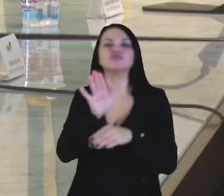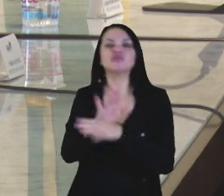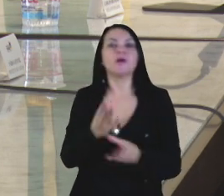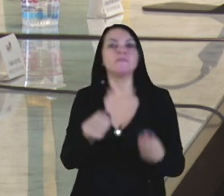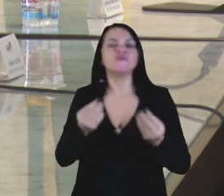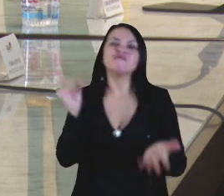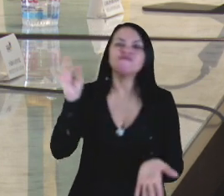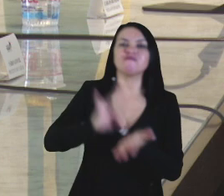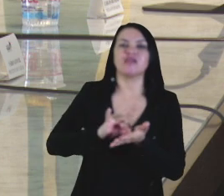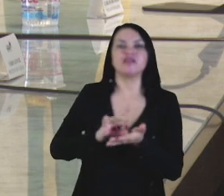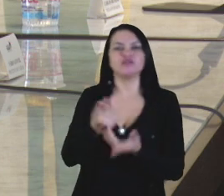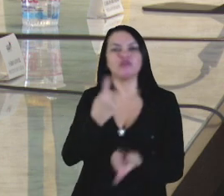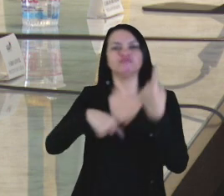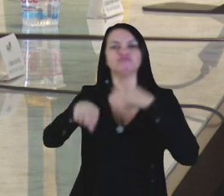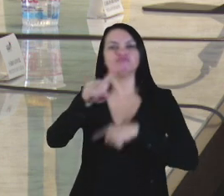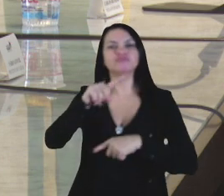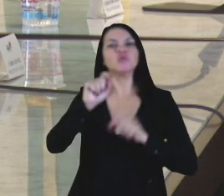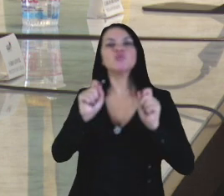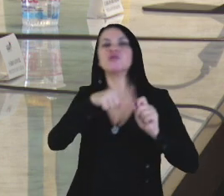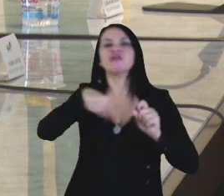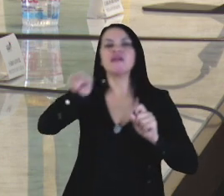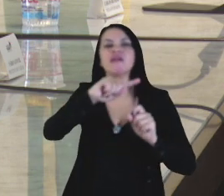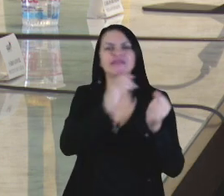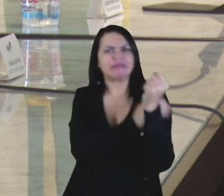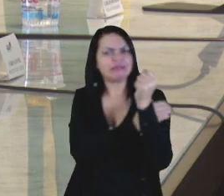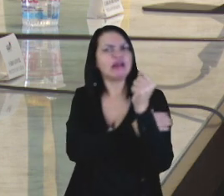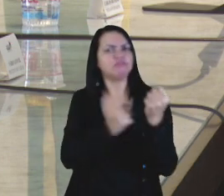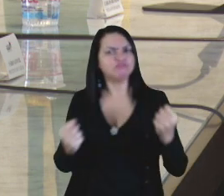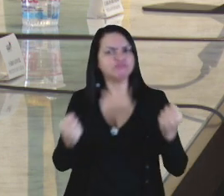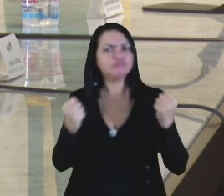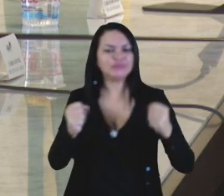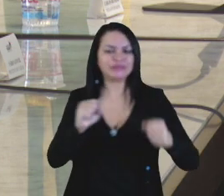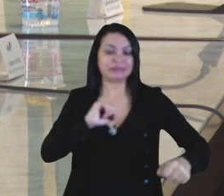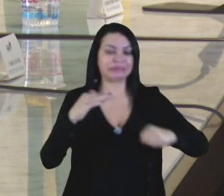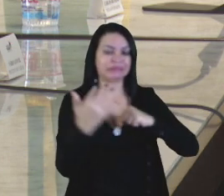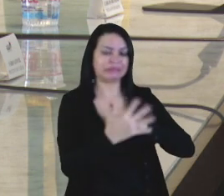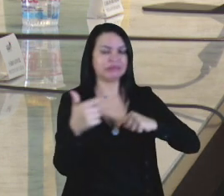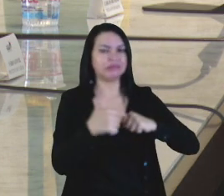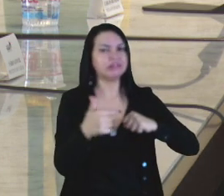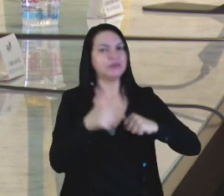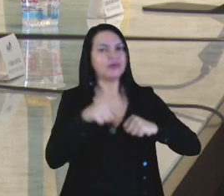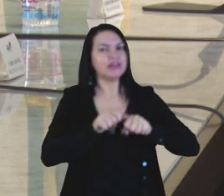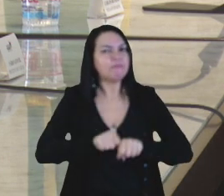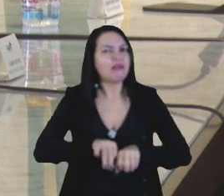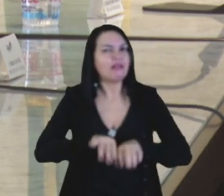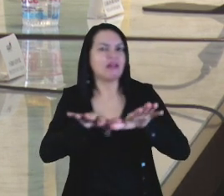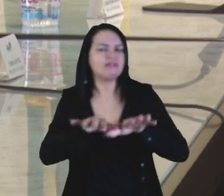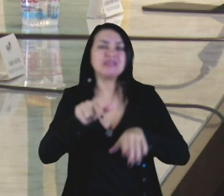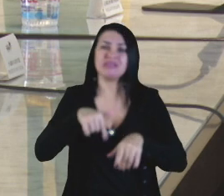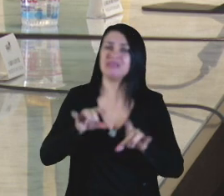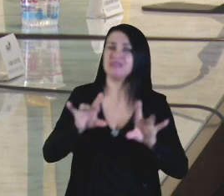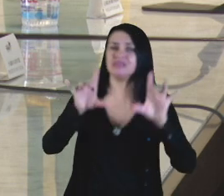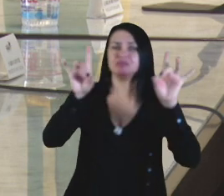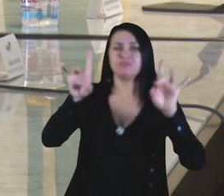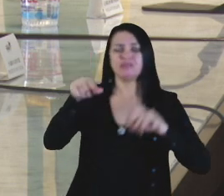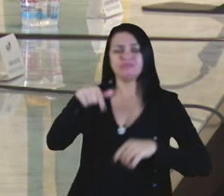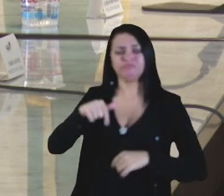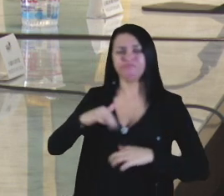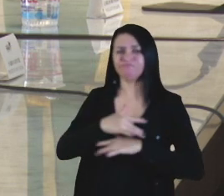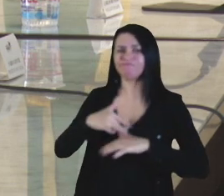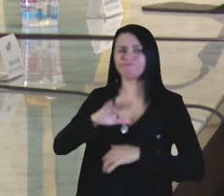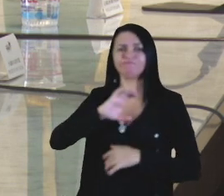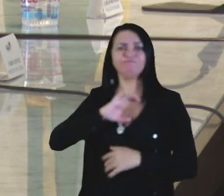são verdadeiros heróis, nessa pandemia que assola o nosso mundo, e especialmente, eu vou falar da cidade de Caxias e região,